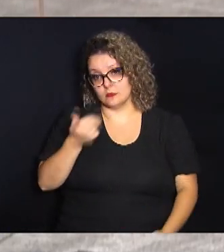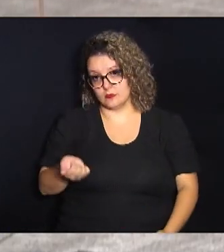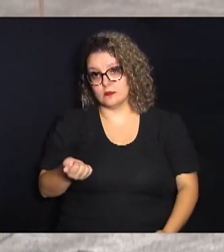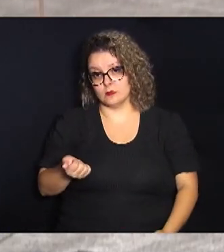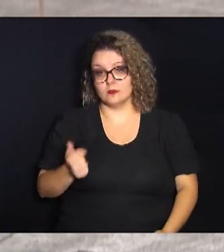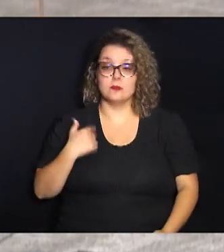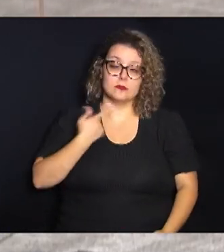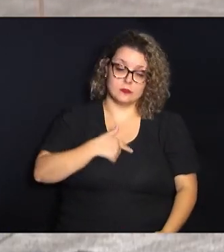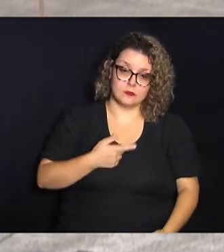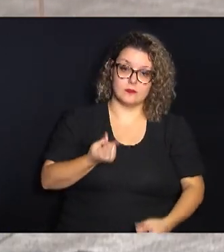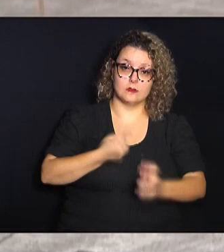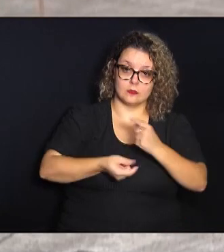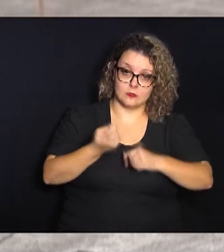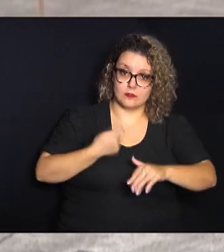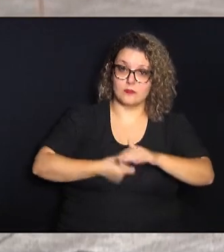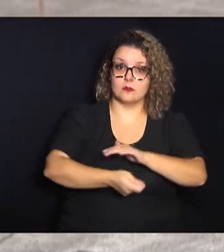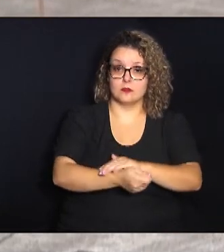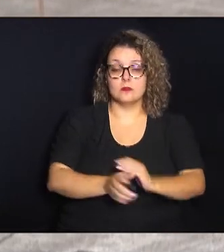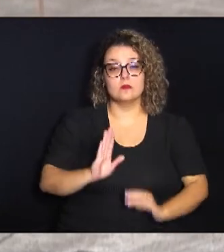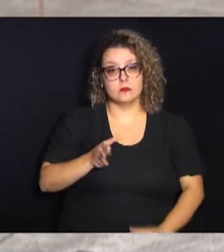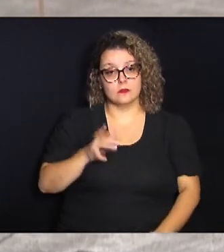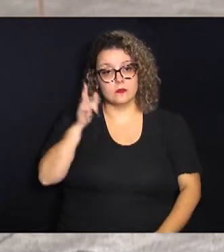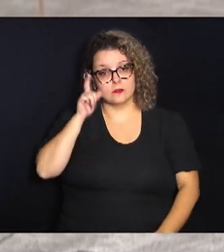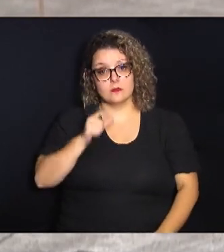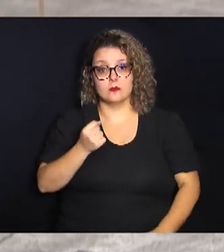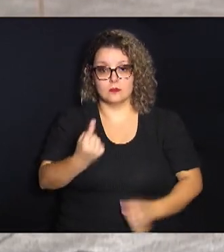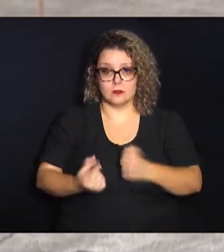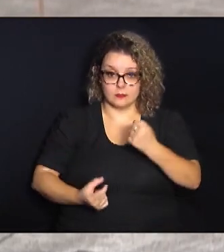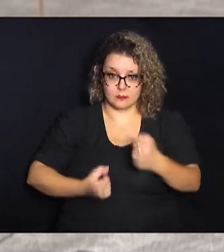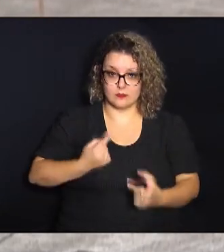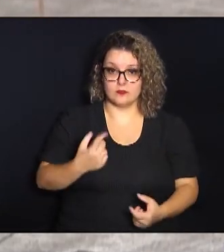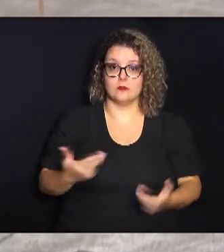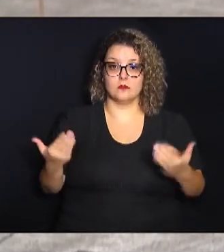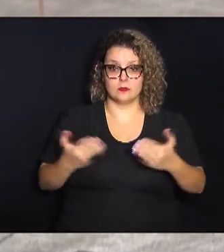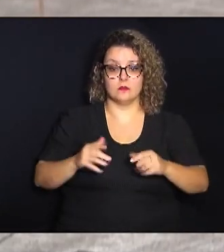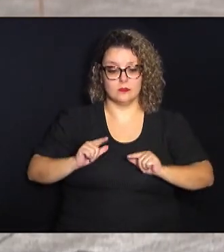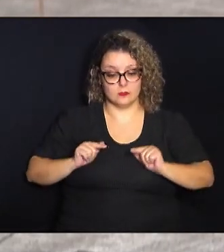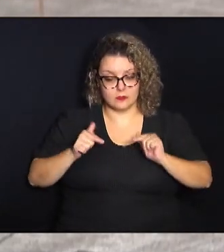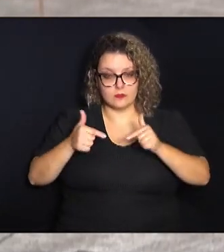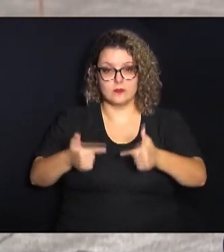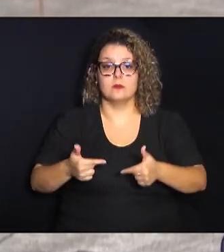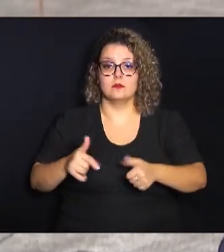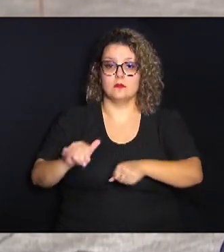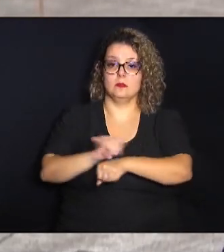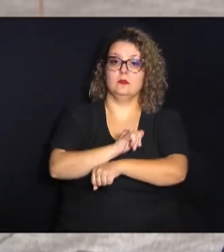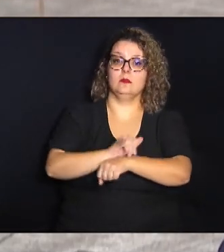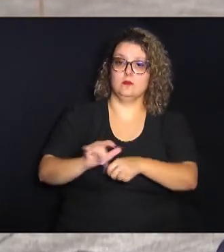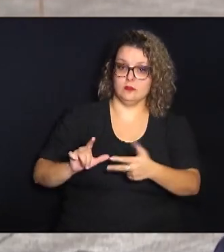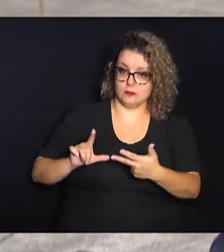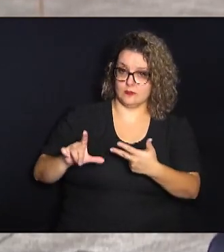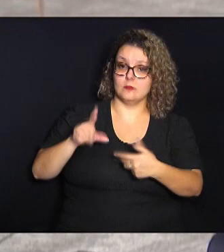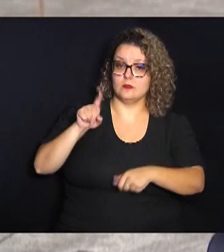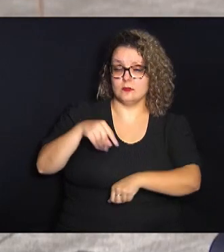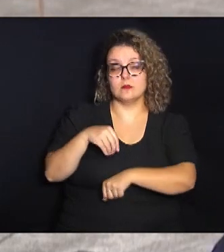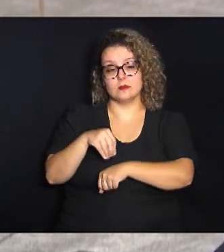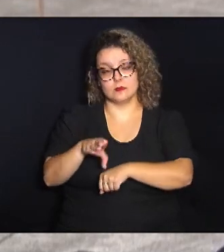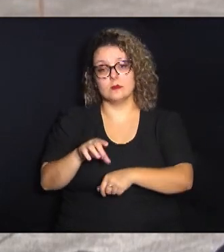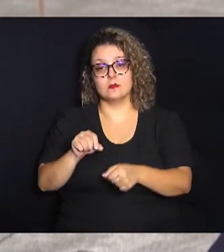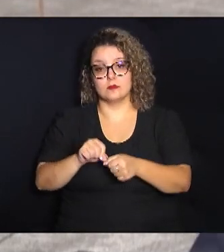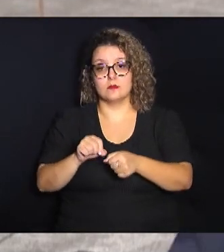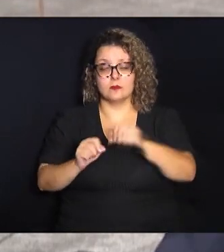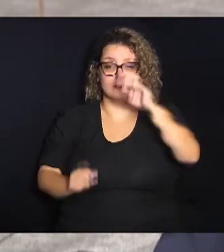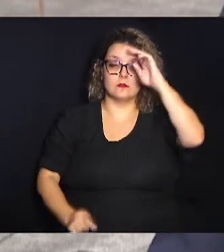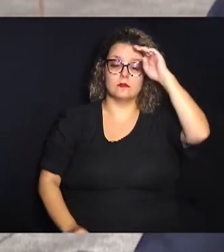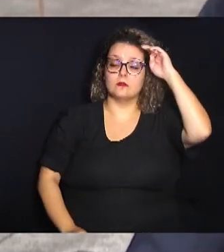então a gente está investindo nisso já conseguimos algumas agora vamos lutar através dessa ferramenta legislativa que é a indicação que nós fizemos